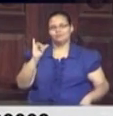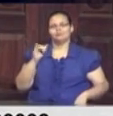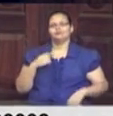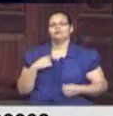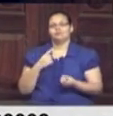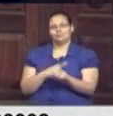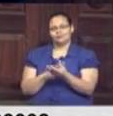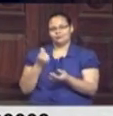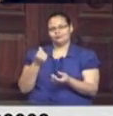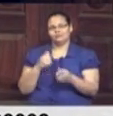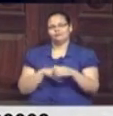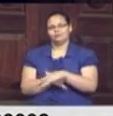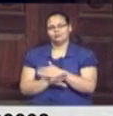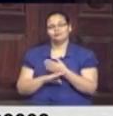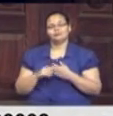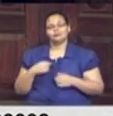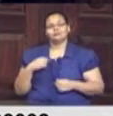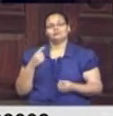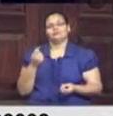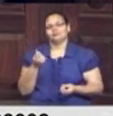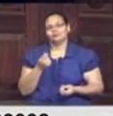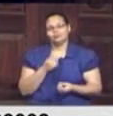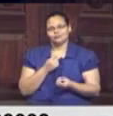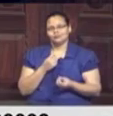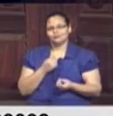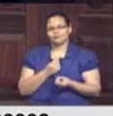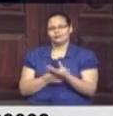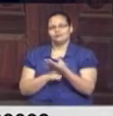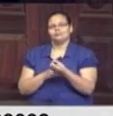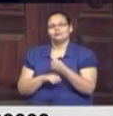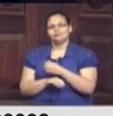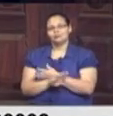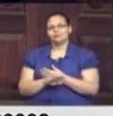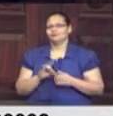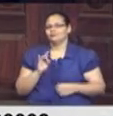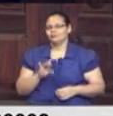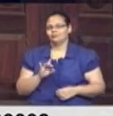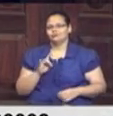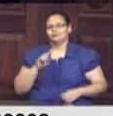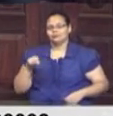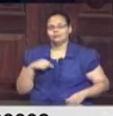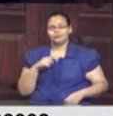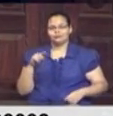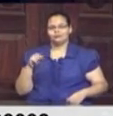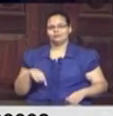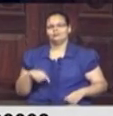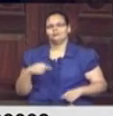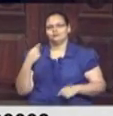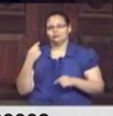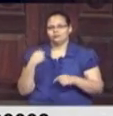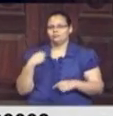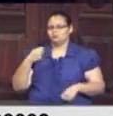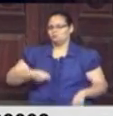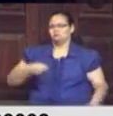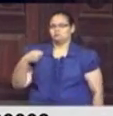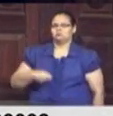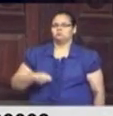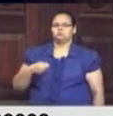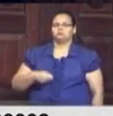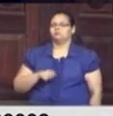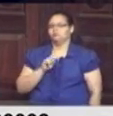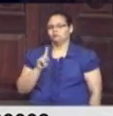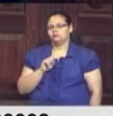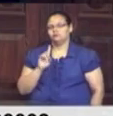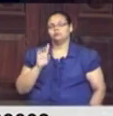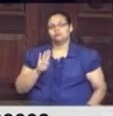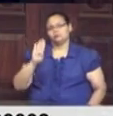corrupção aconteça. E que a corrupção não seja somente combatida no caráter punitivo, mas, acima de